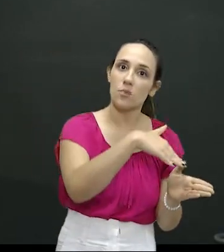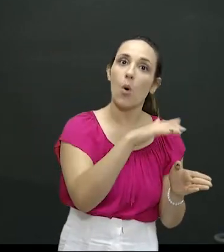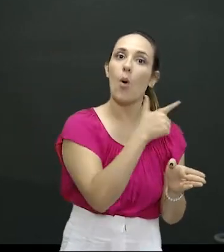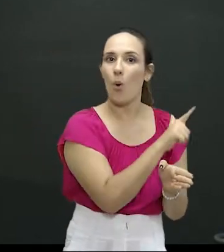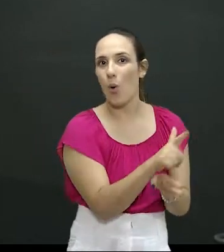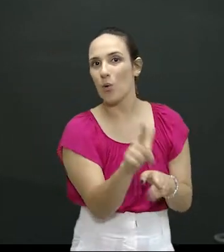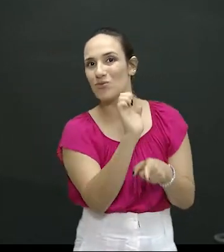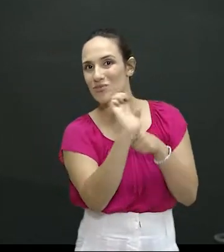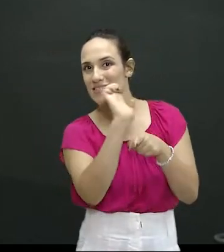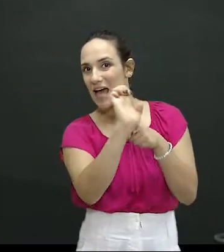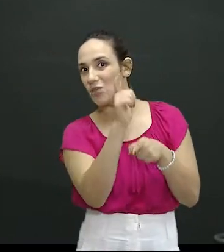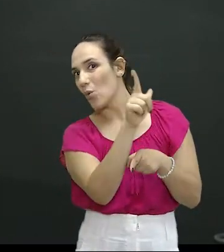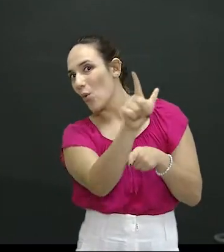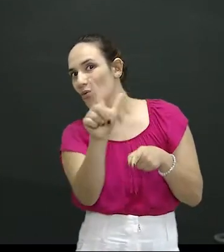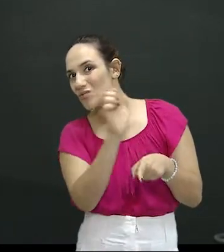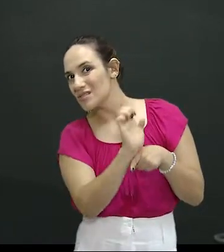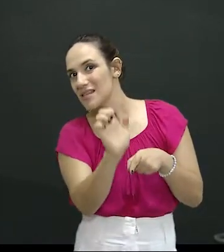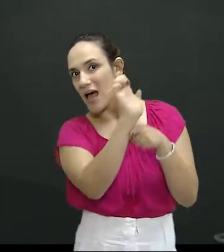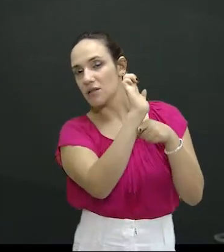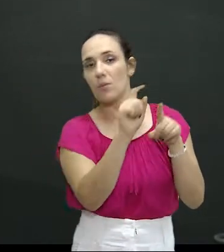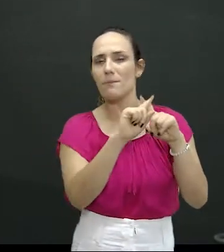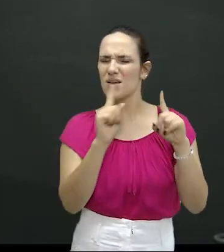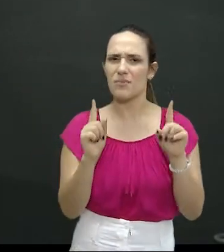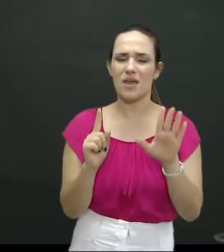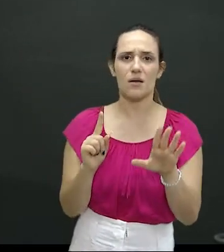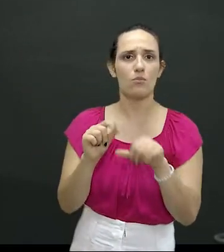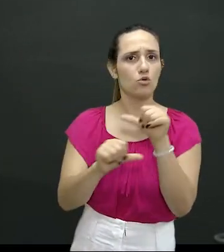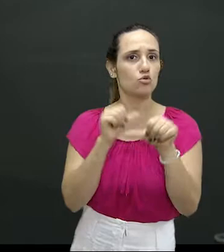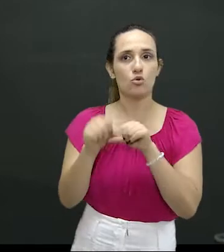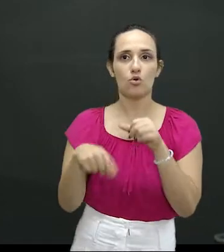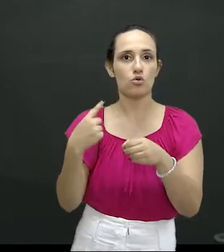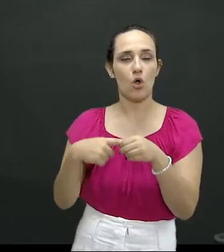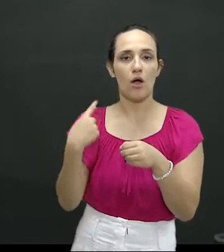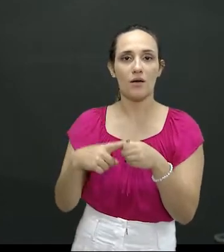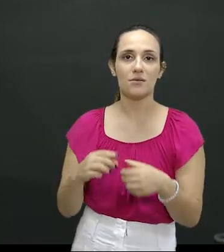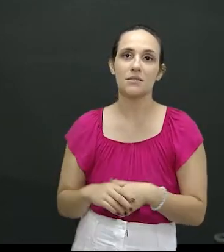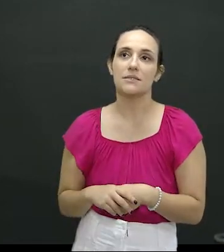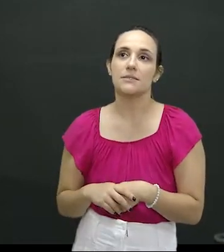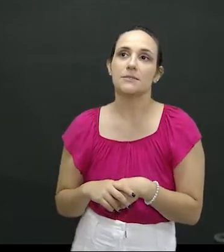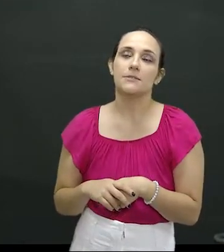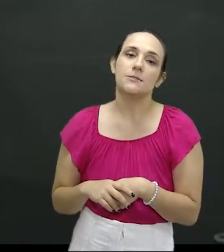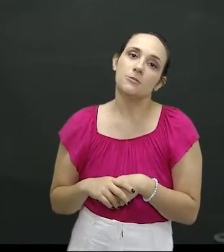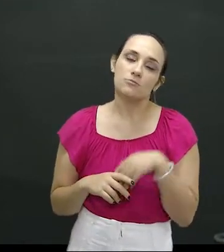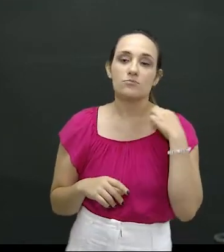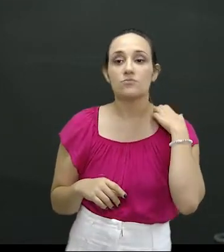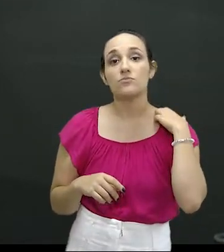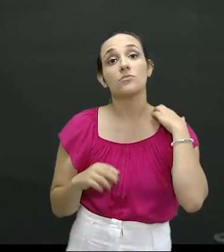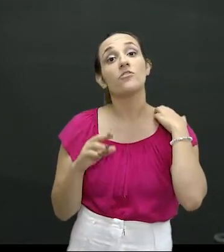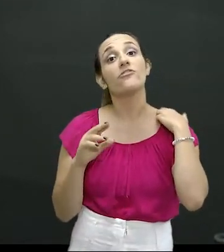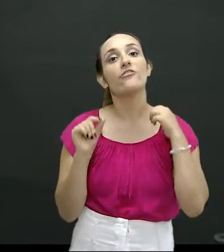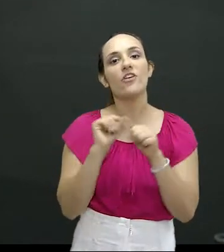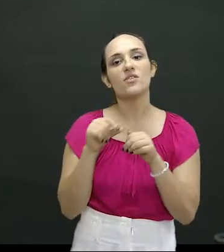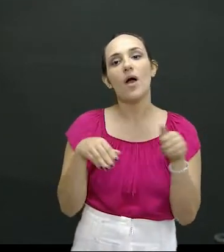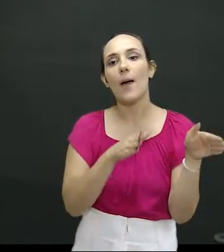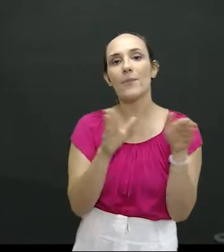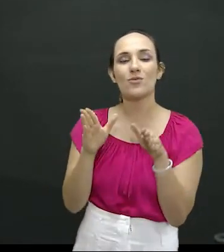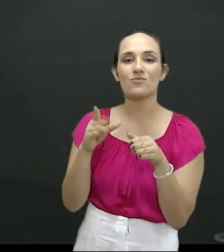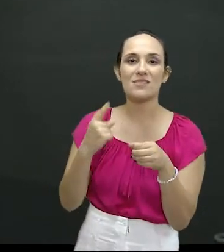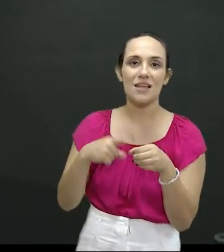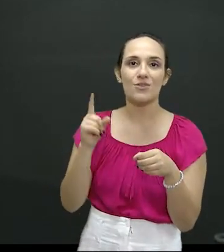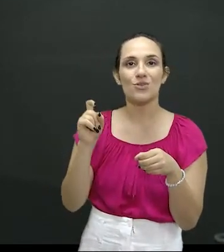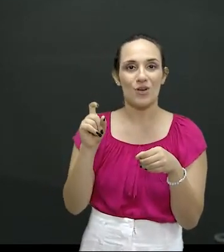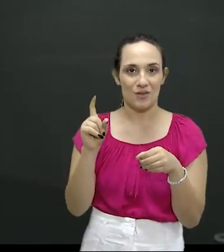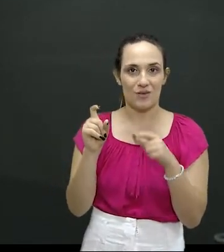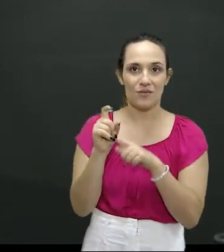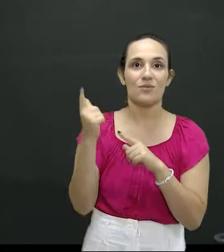tempos, porque o tráfico entende que após a droga ter saído de Ponta Porã, se ela chegasse em Dourados, em tese, grande parte dos empreitados